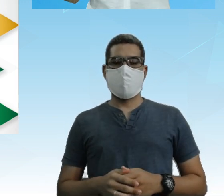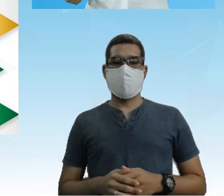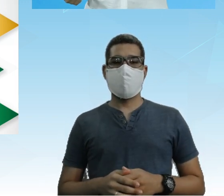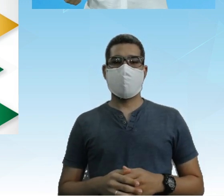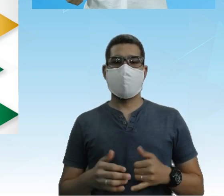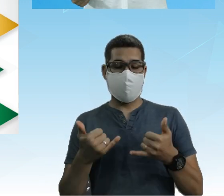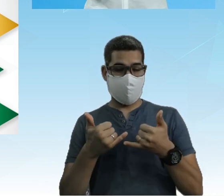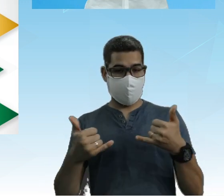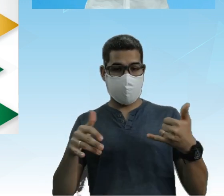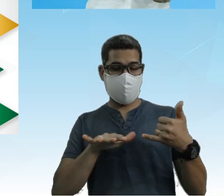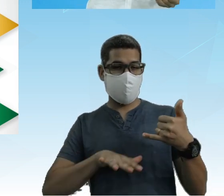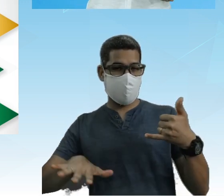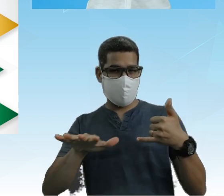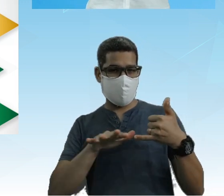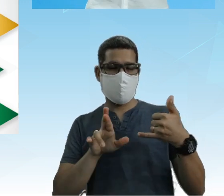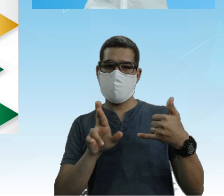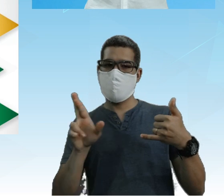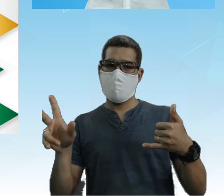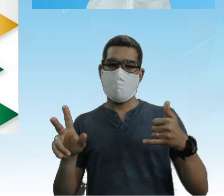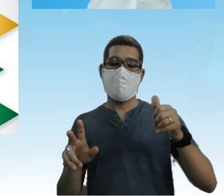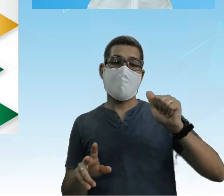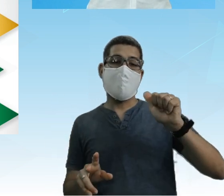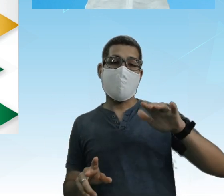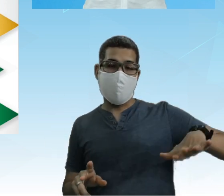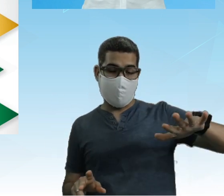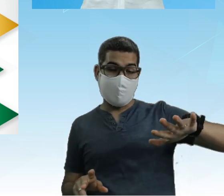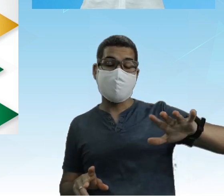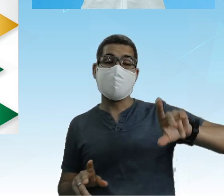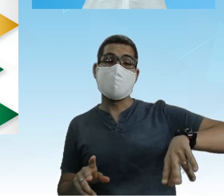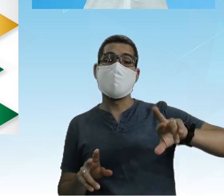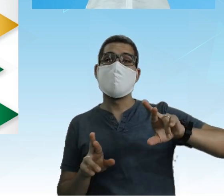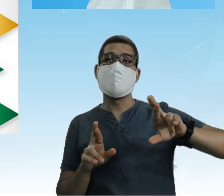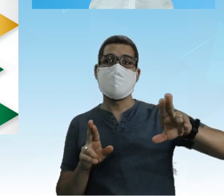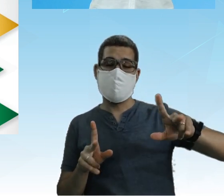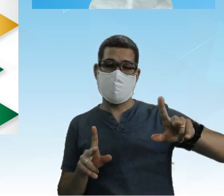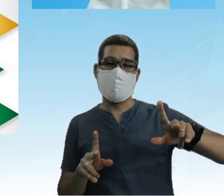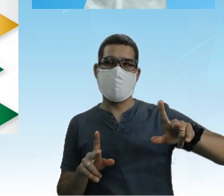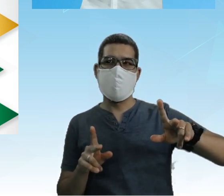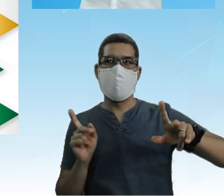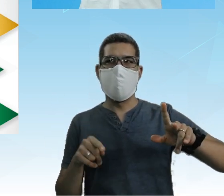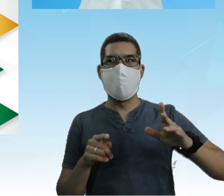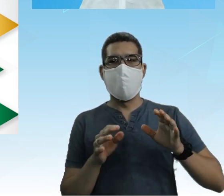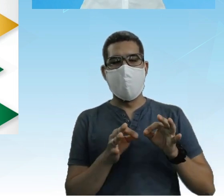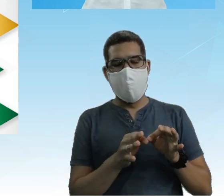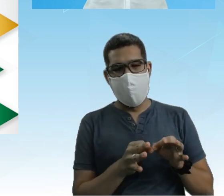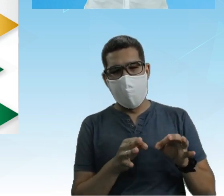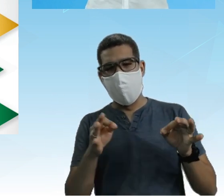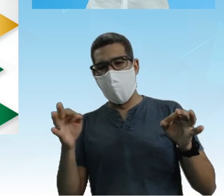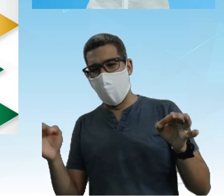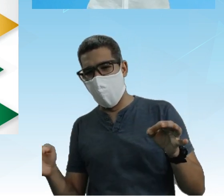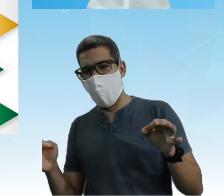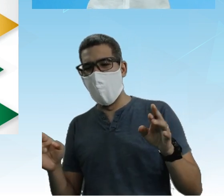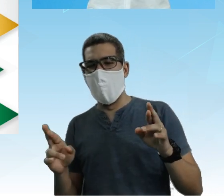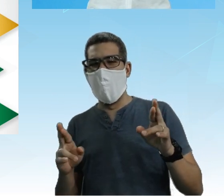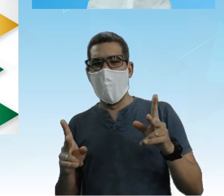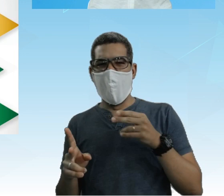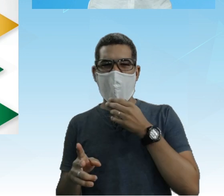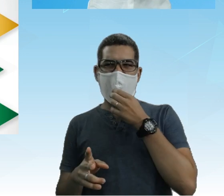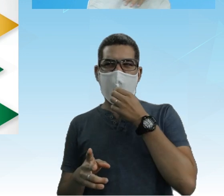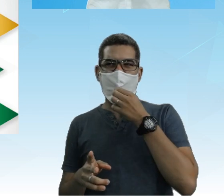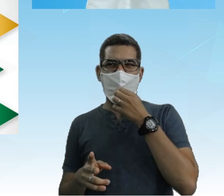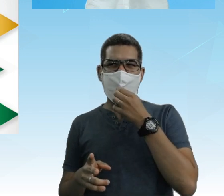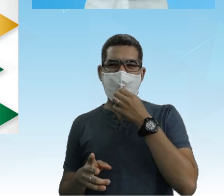linearidade A área eu vou fazer o produto De um lado pelo outro lado Então eu vou buscar a